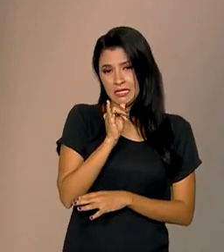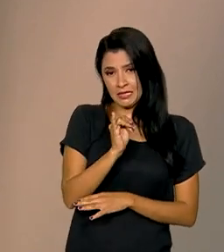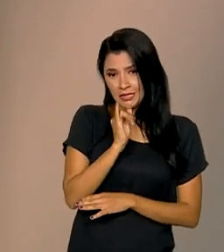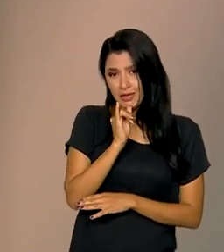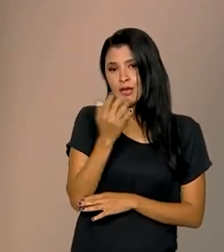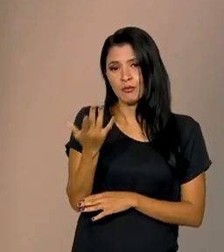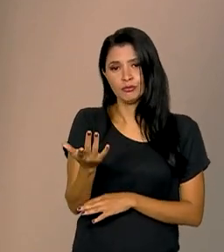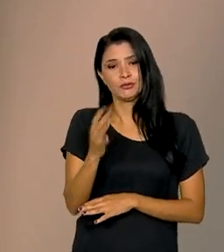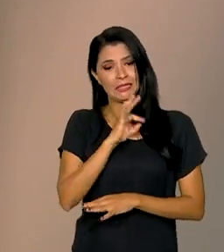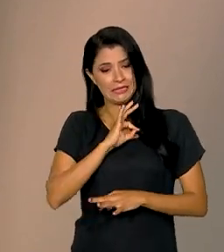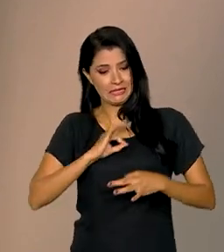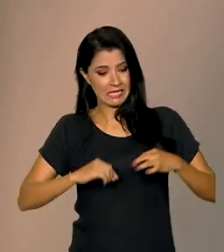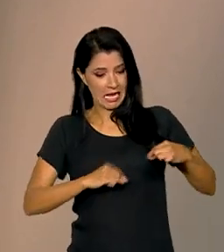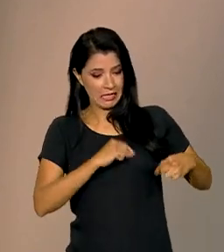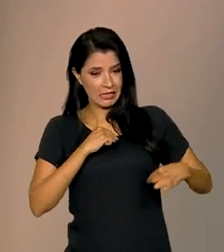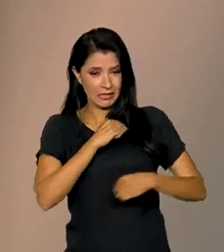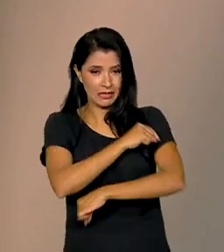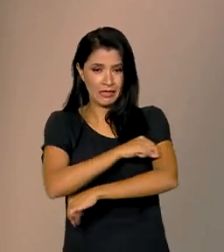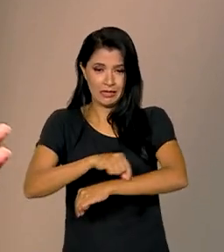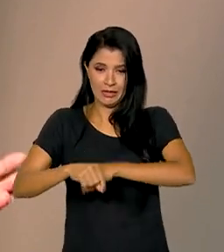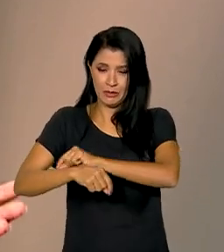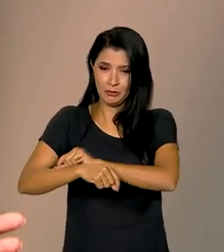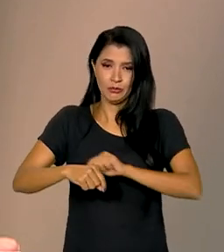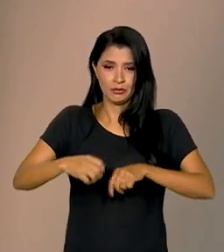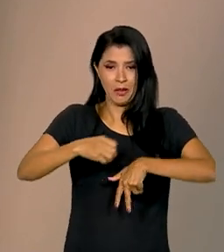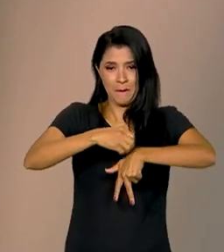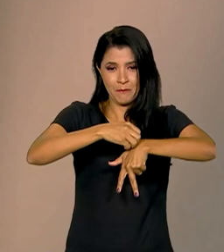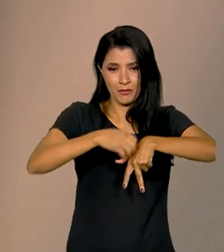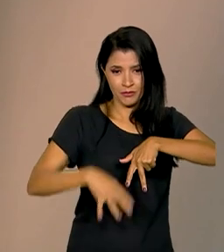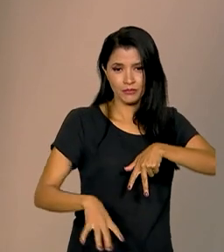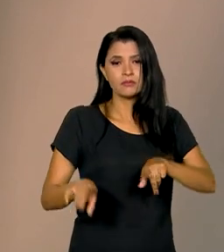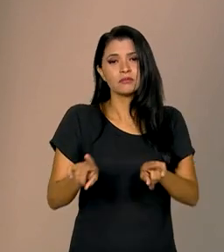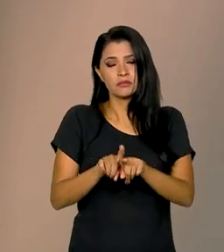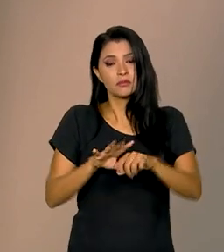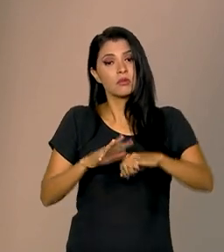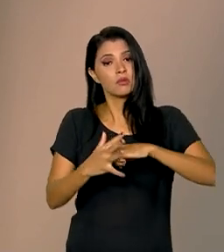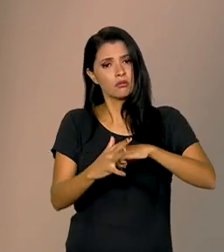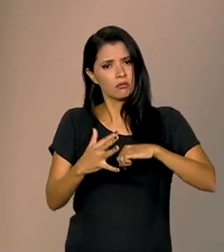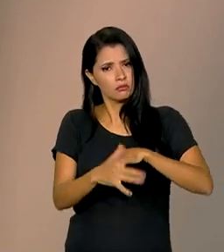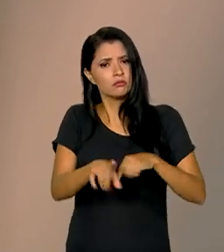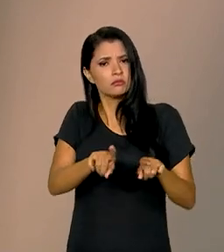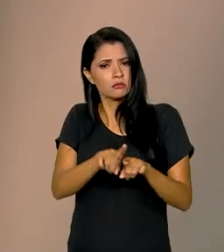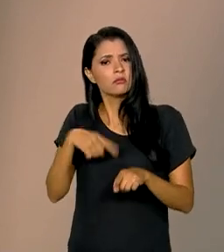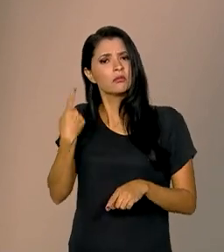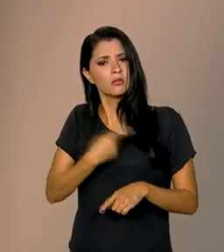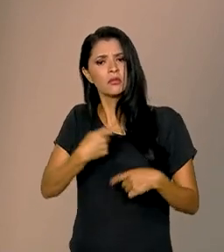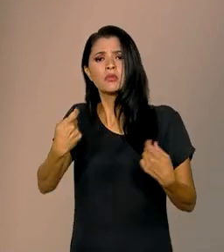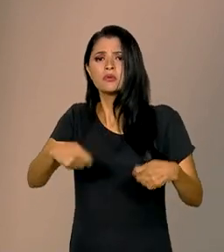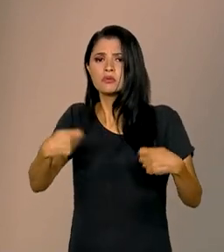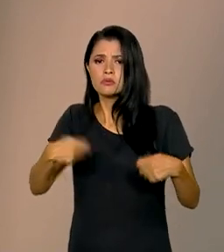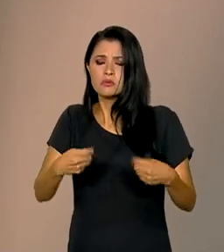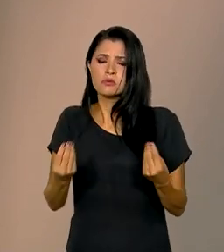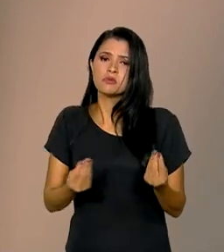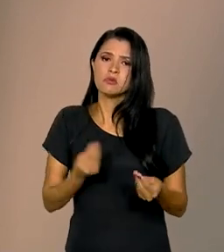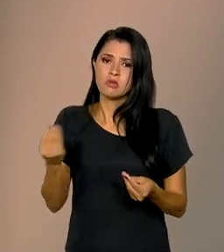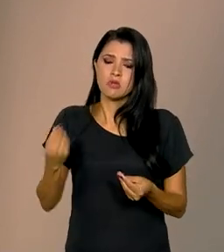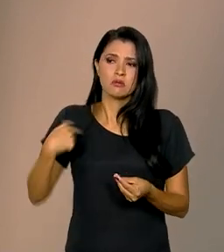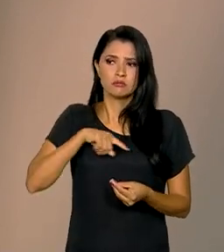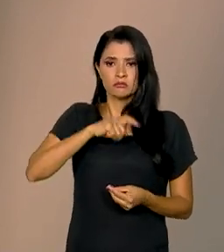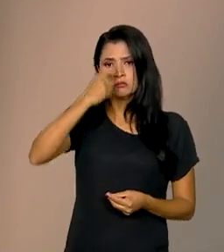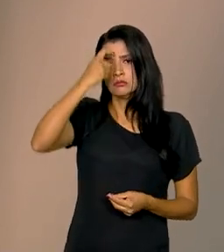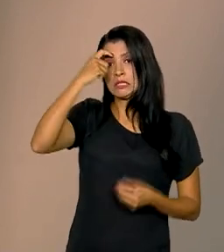do sarampo, da poliomirite. Também na Covid-19, nós precisamos estar